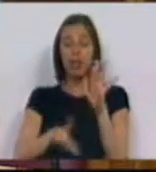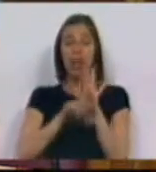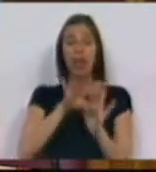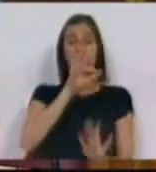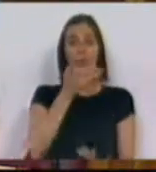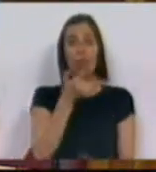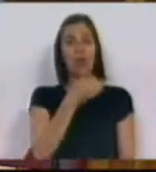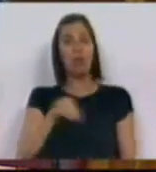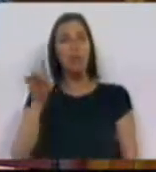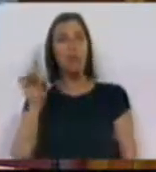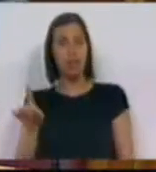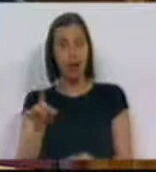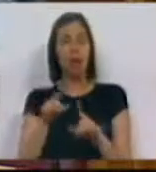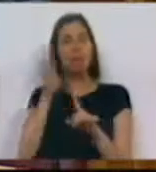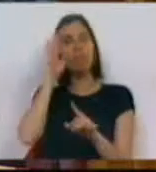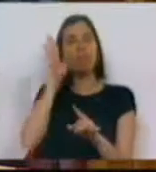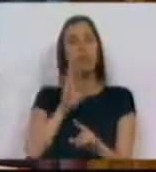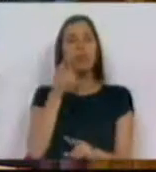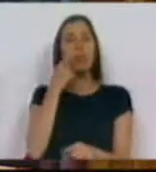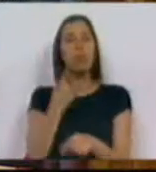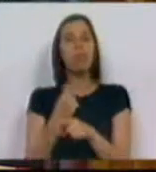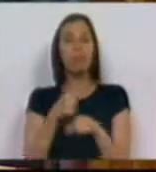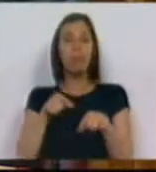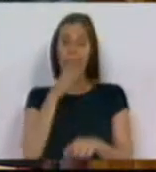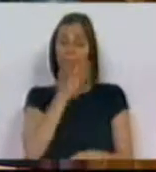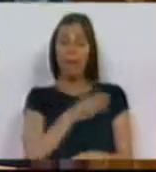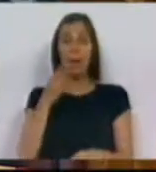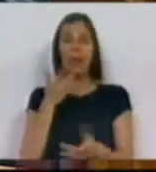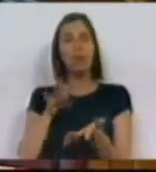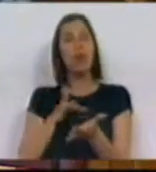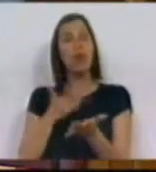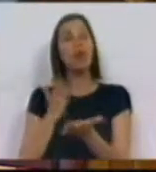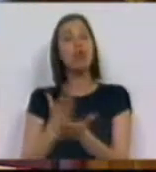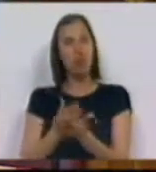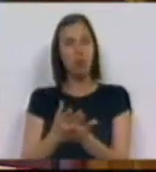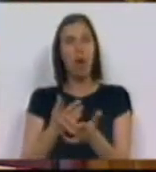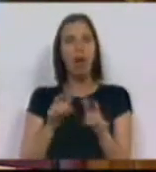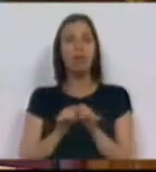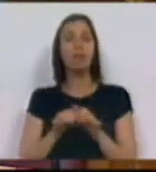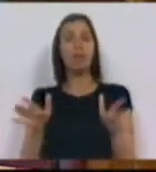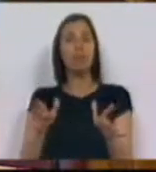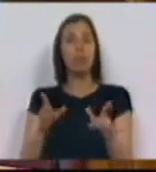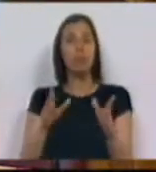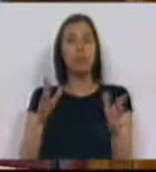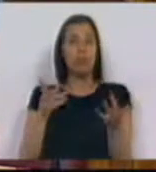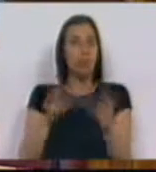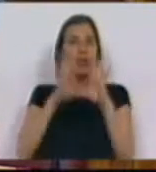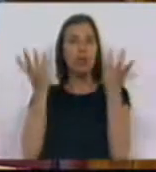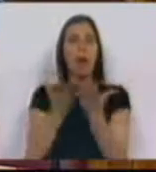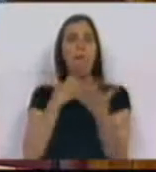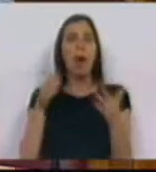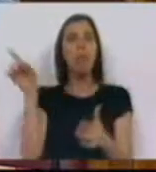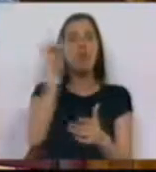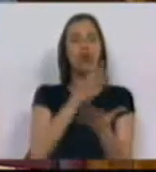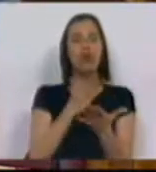47 de 2006, partindo do reconhecimento também que esta prática de manuais escolares não se difundiu nem se disseminou na generalidade das